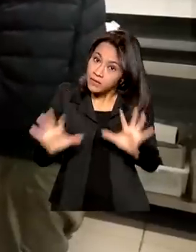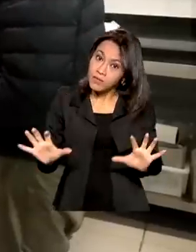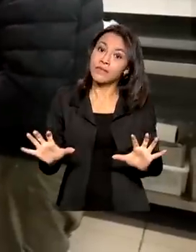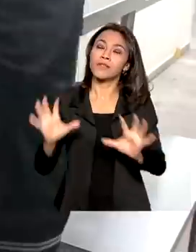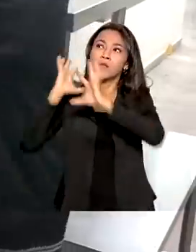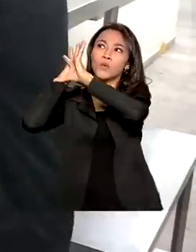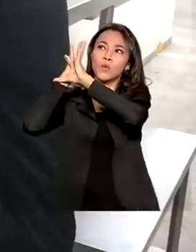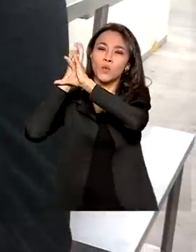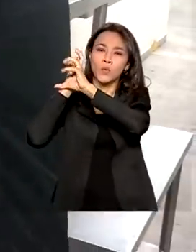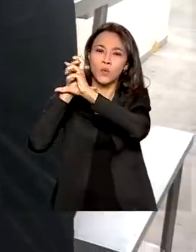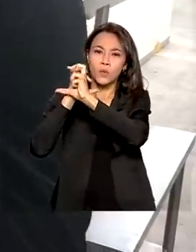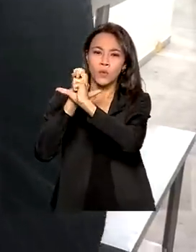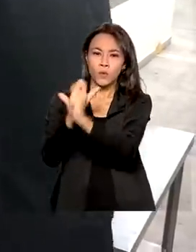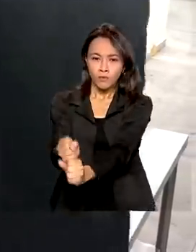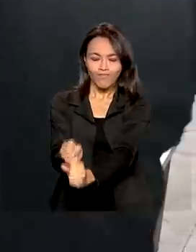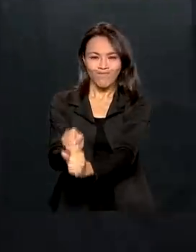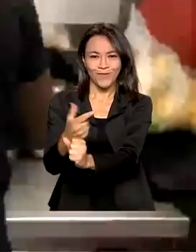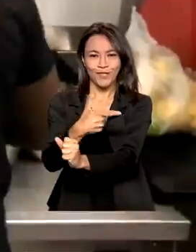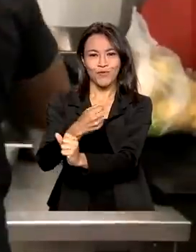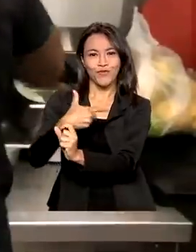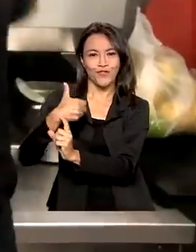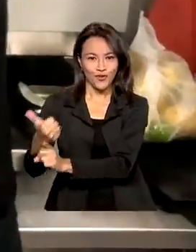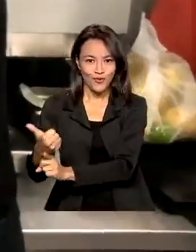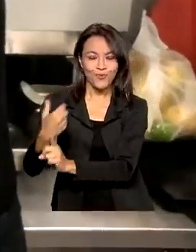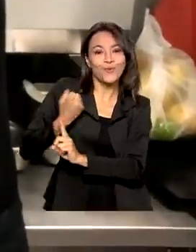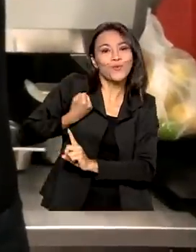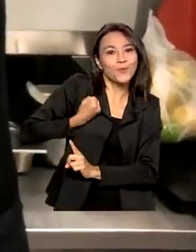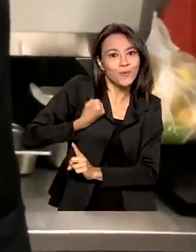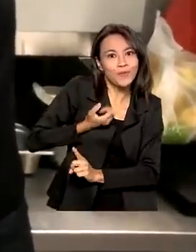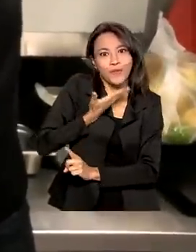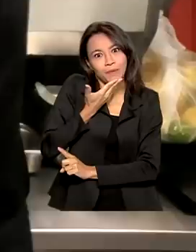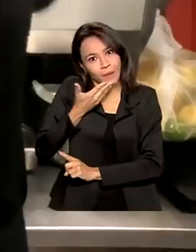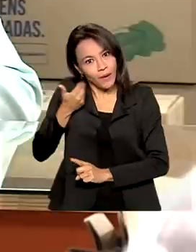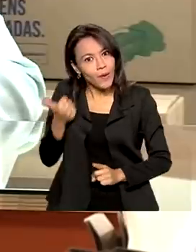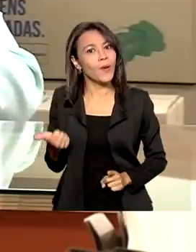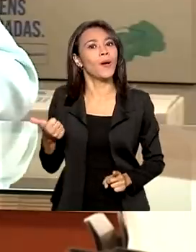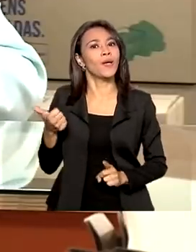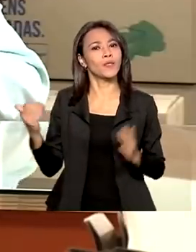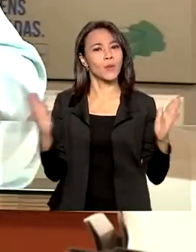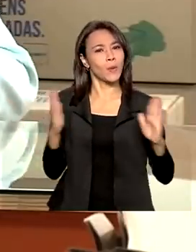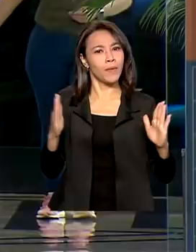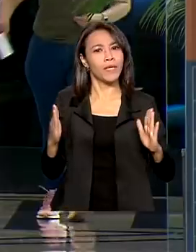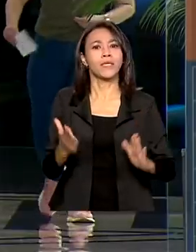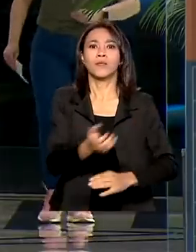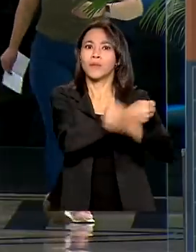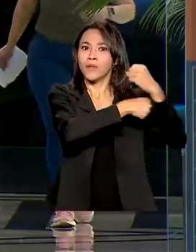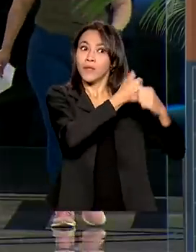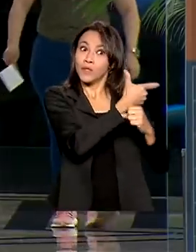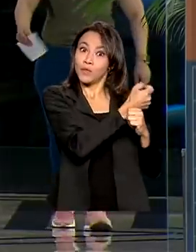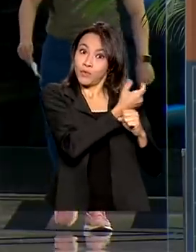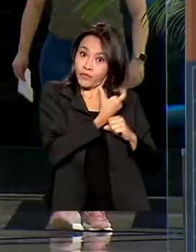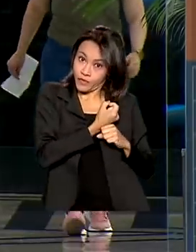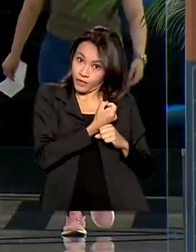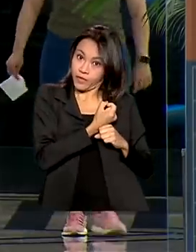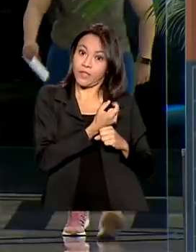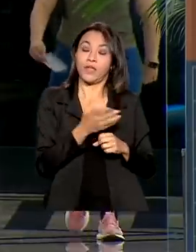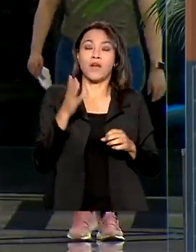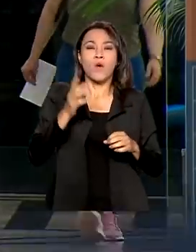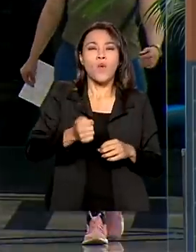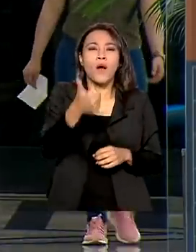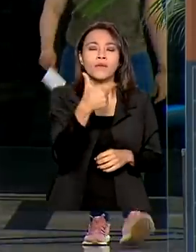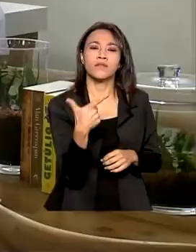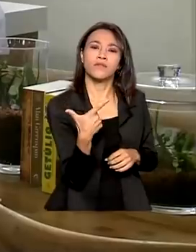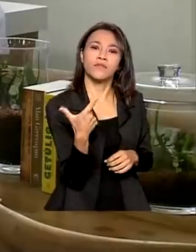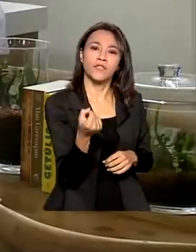acumulado de 2021, os números foram melhores que em 2020. Foram quase 20